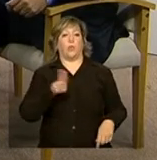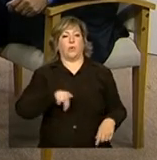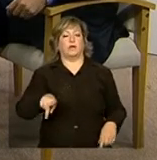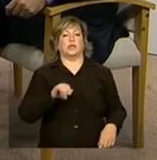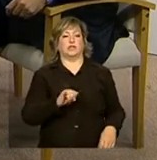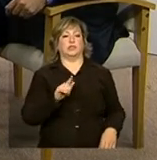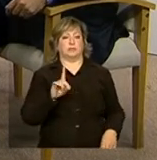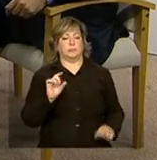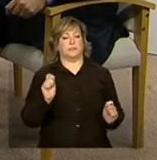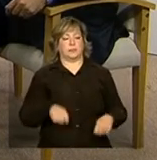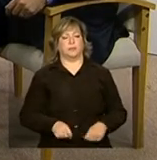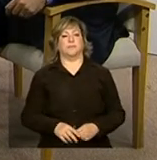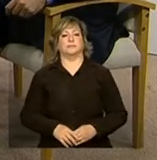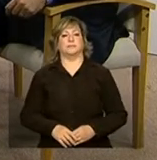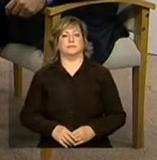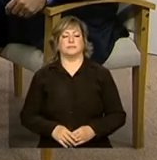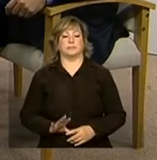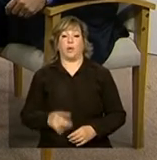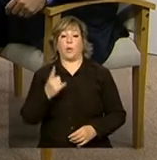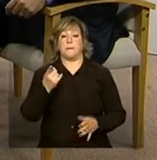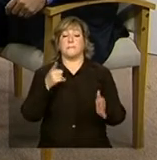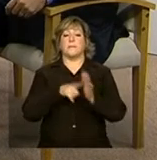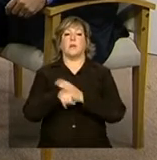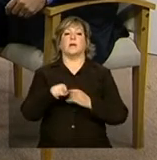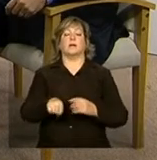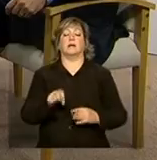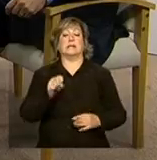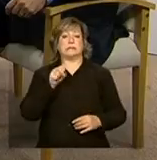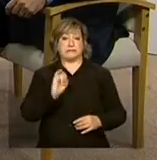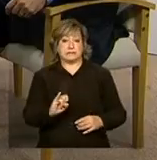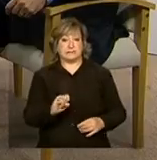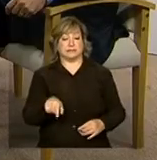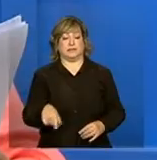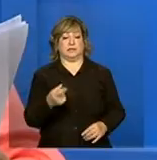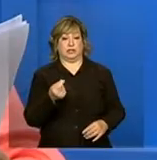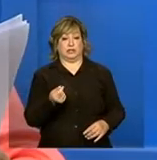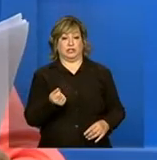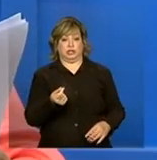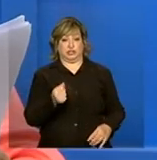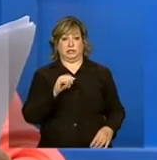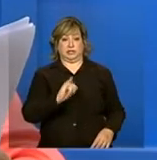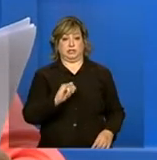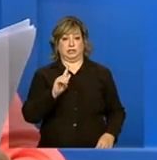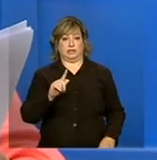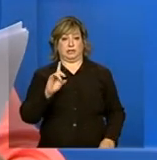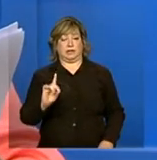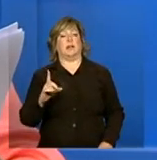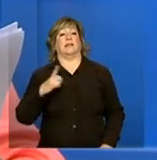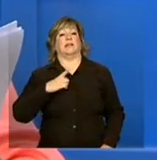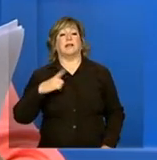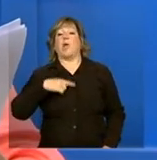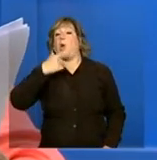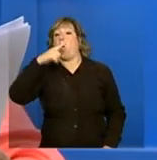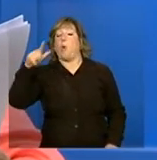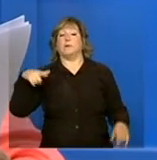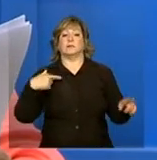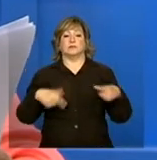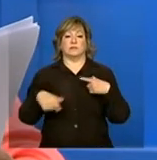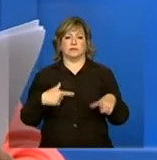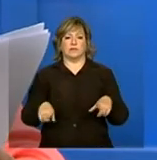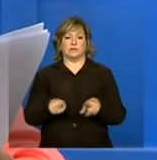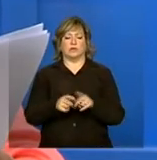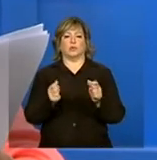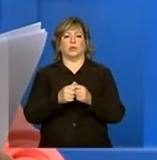IGD para isso. Uma pergunta aqui, se além dos recursos do IGD, existem outras ações realizadas junto aos